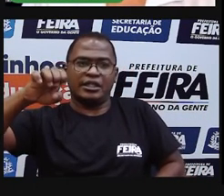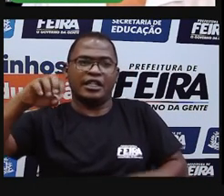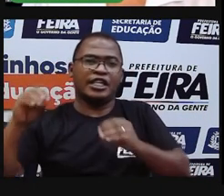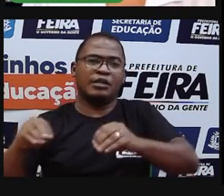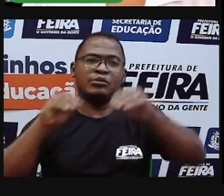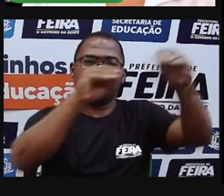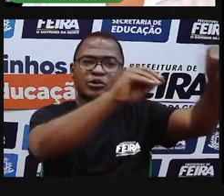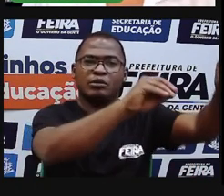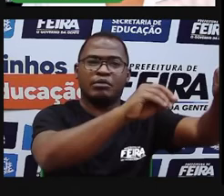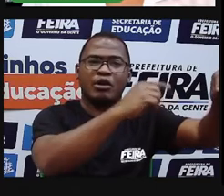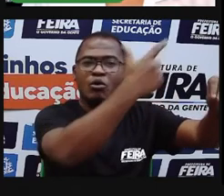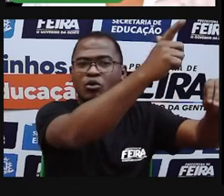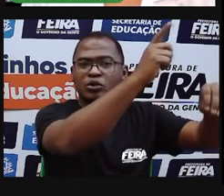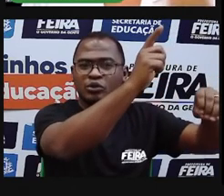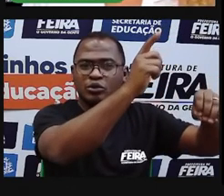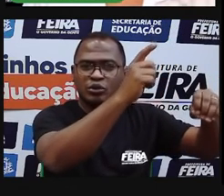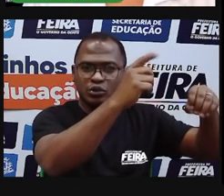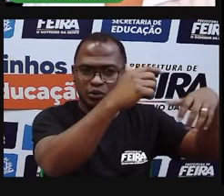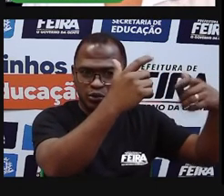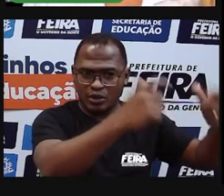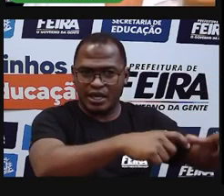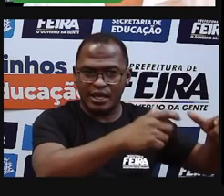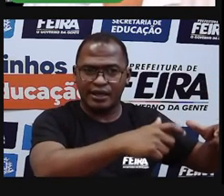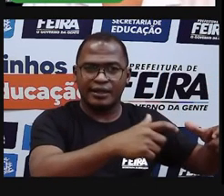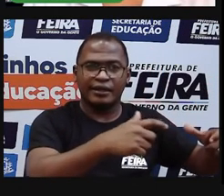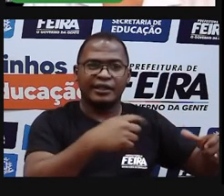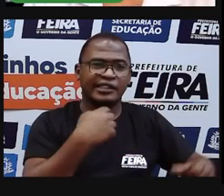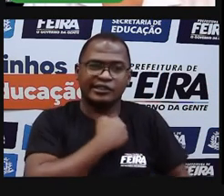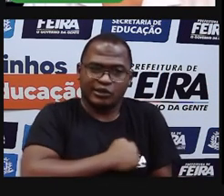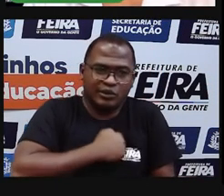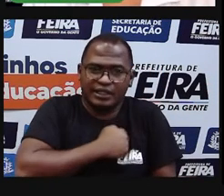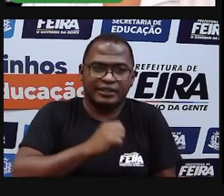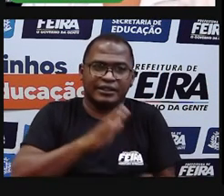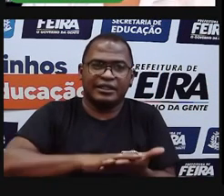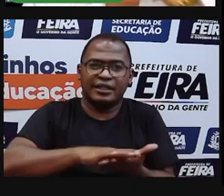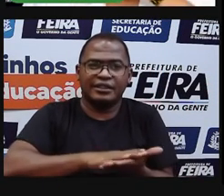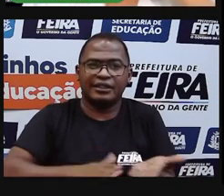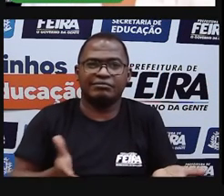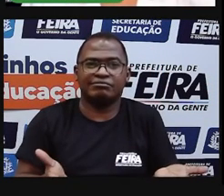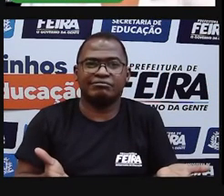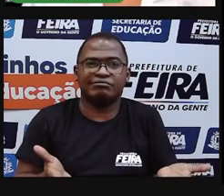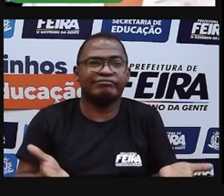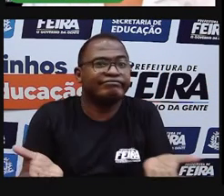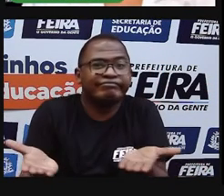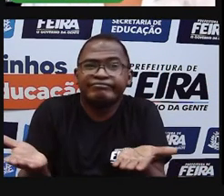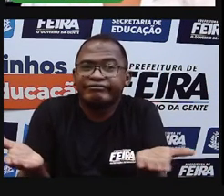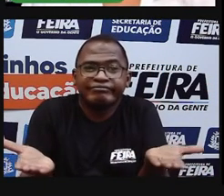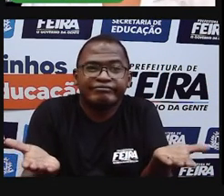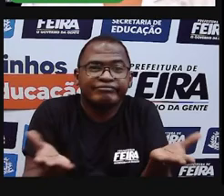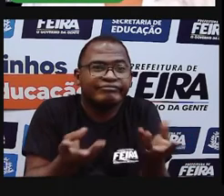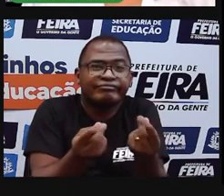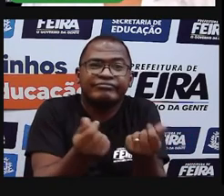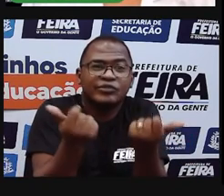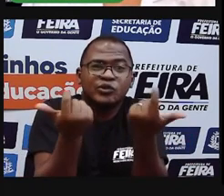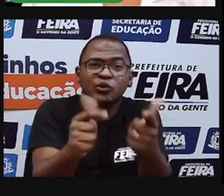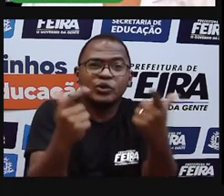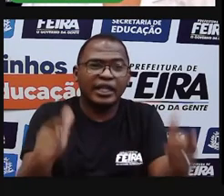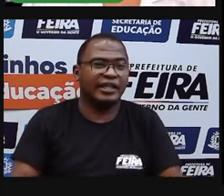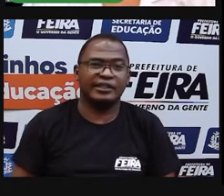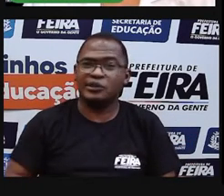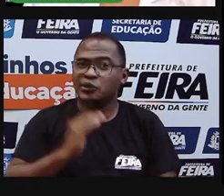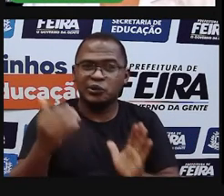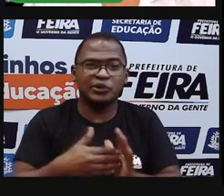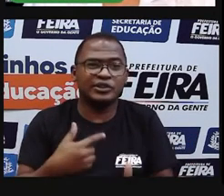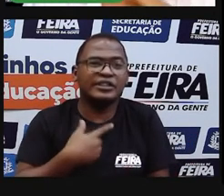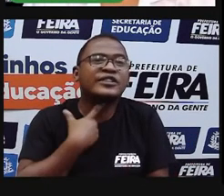E é disso que essa música fala, de saudade, de valorização. A gente pode conhecer o mundo, mas aquele lugarzinho,